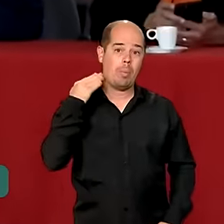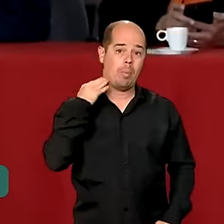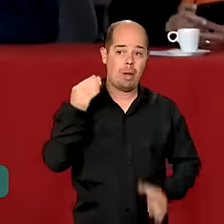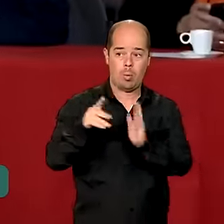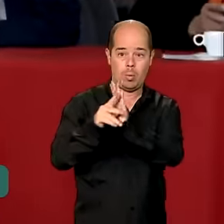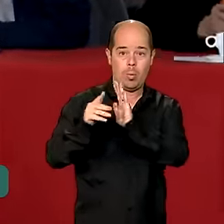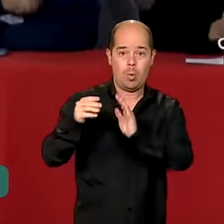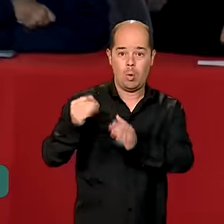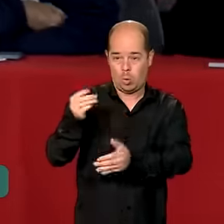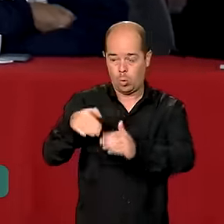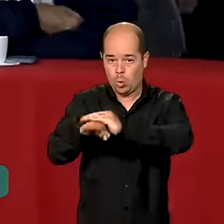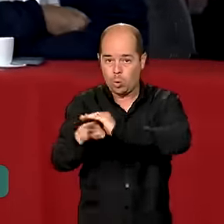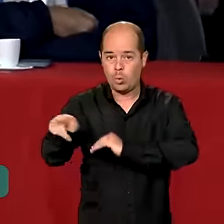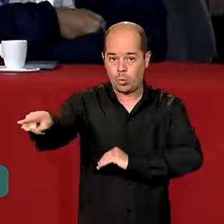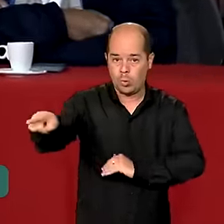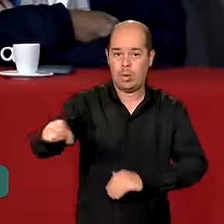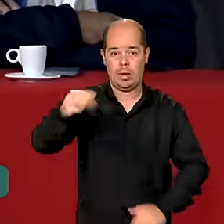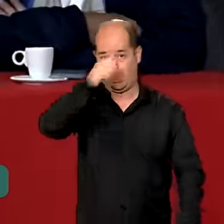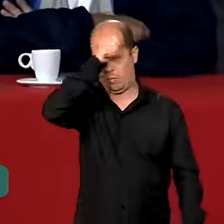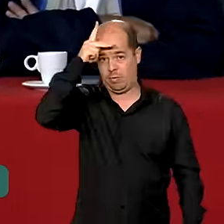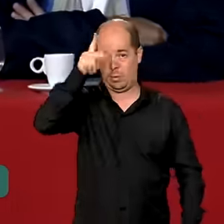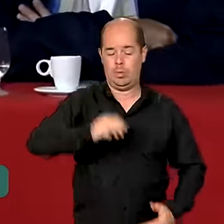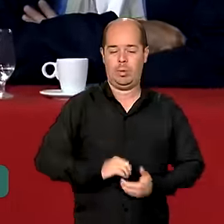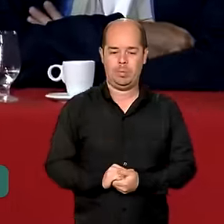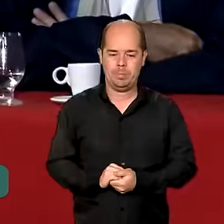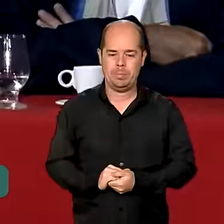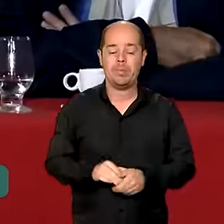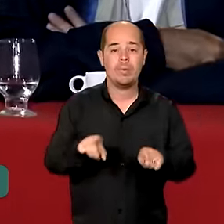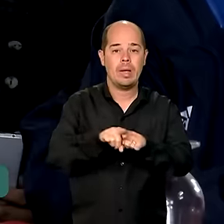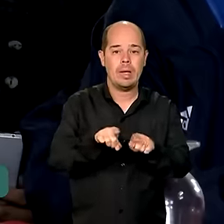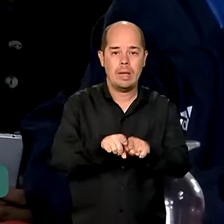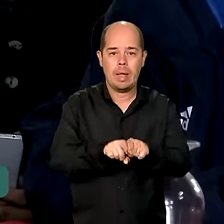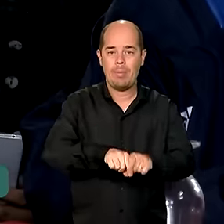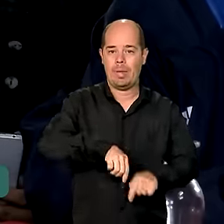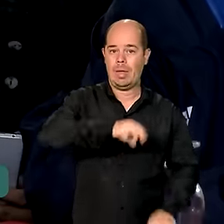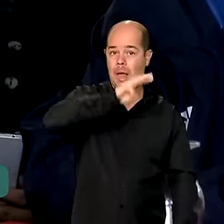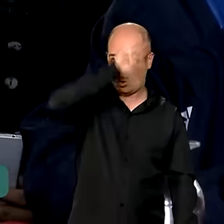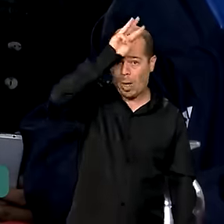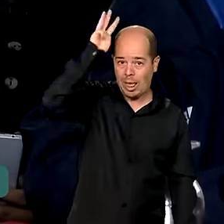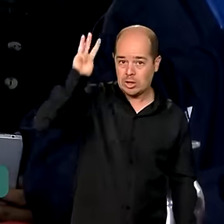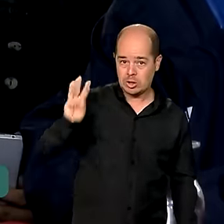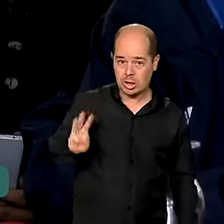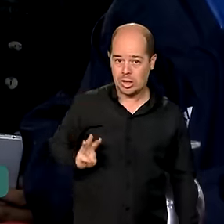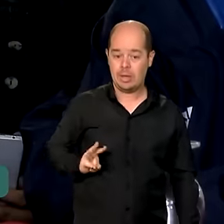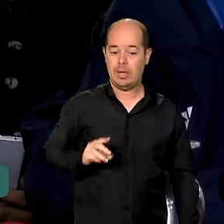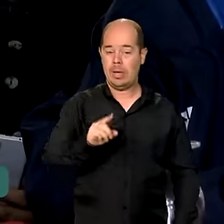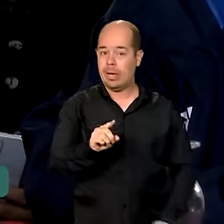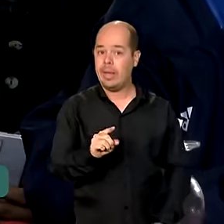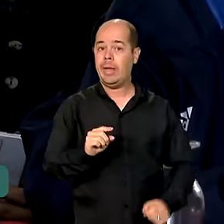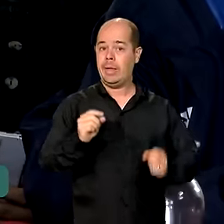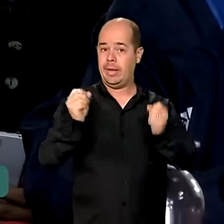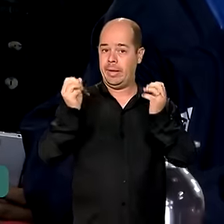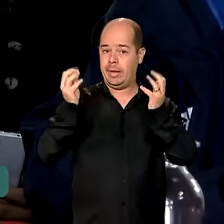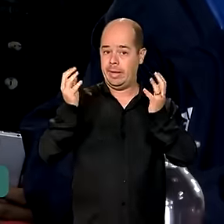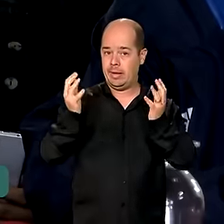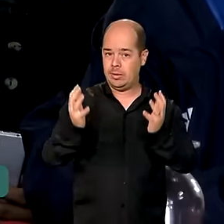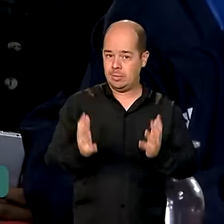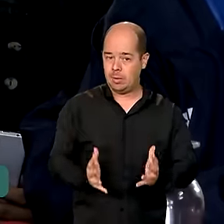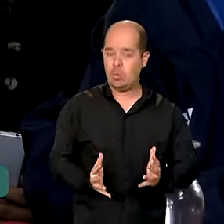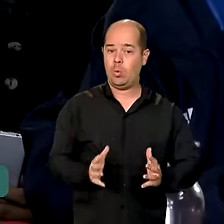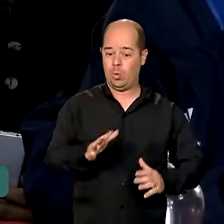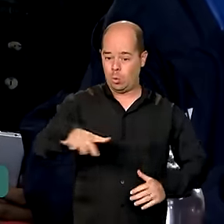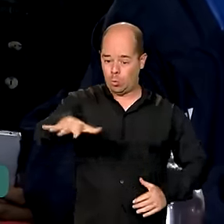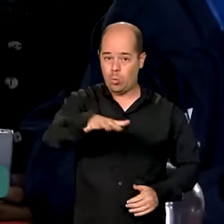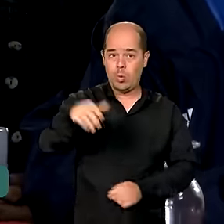Sônia Guajajara, também esteve no Rio Grande do Sul neste fim de semana e lembrou das comunidades indígenas atingidas